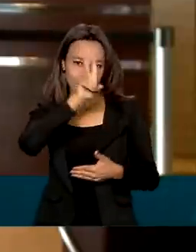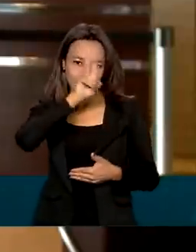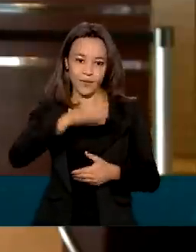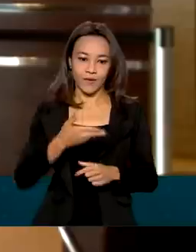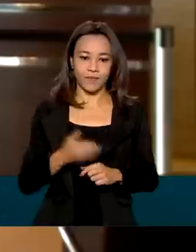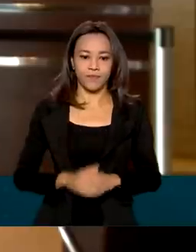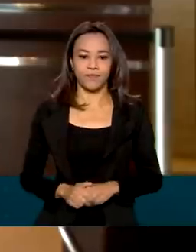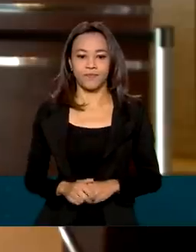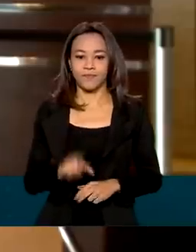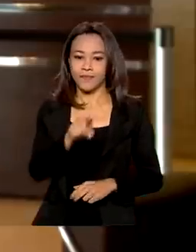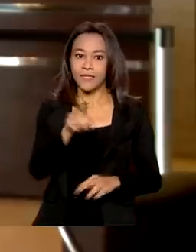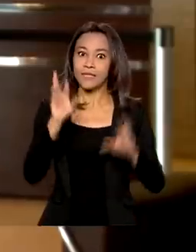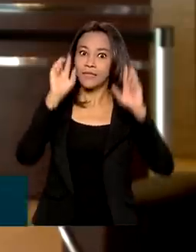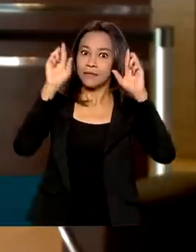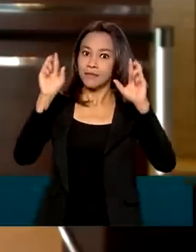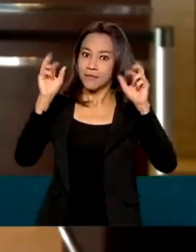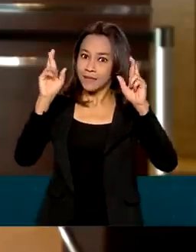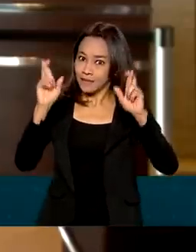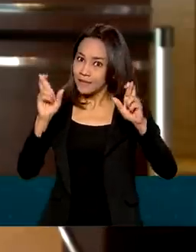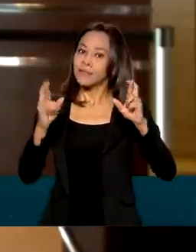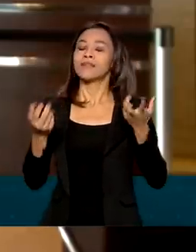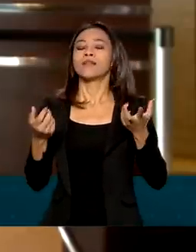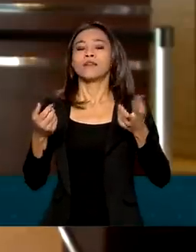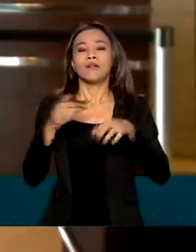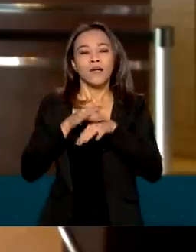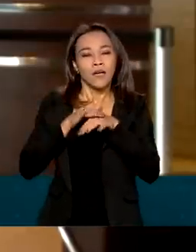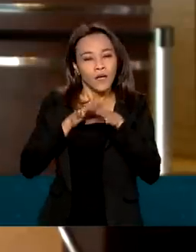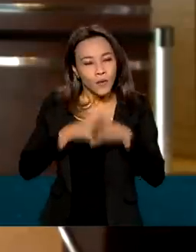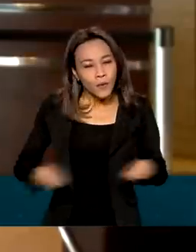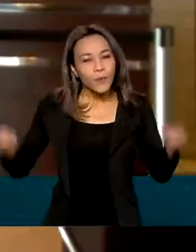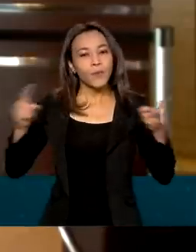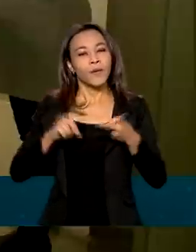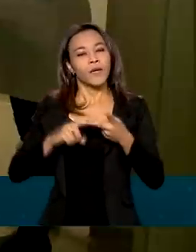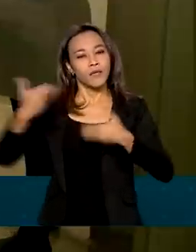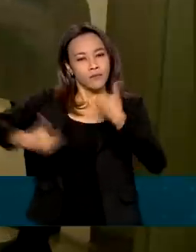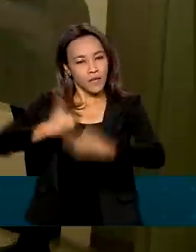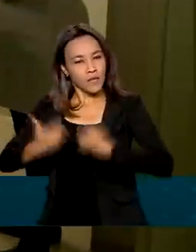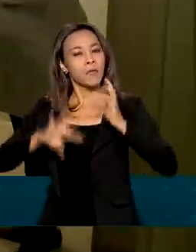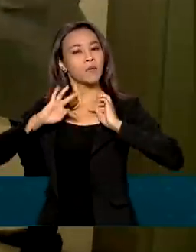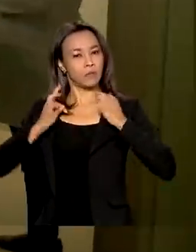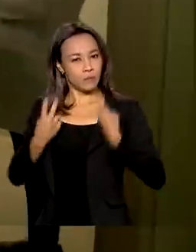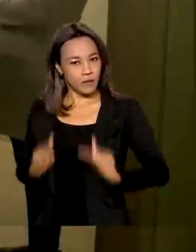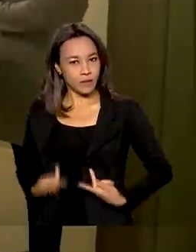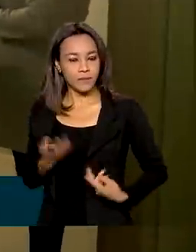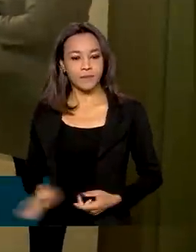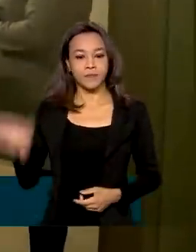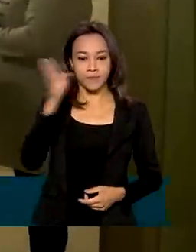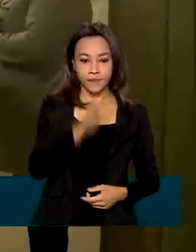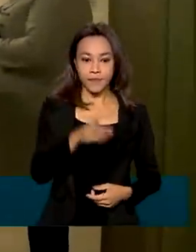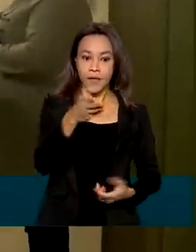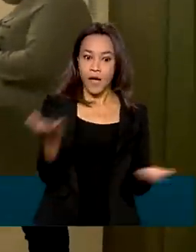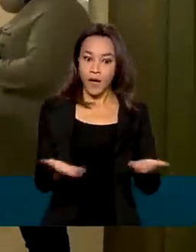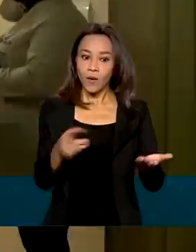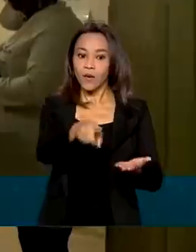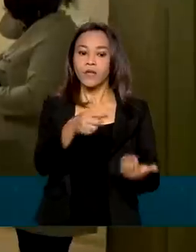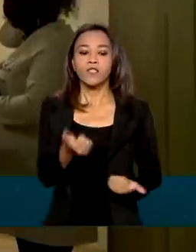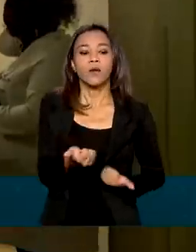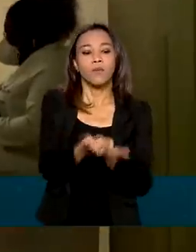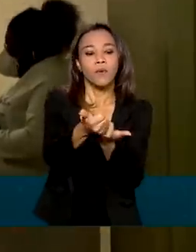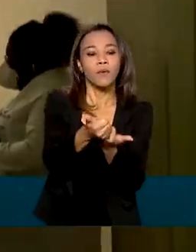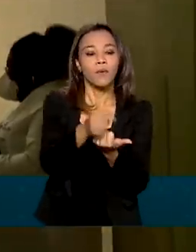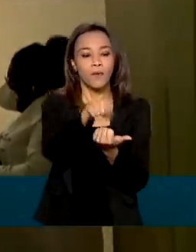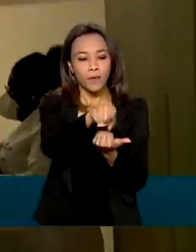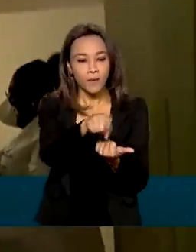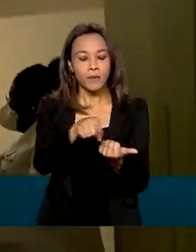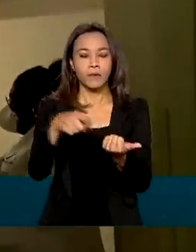Esperança da cura, esperança de um tratamento digno, humanizado. Credenciado como unidade de assistência de